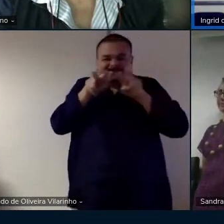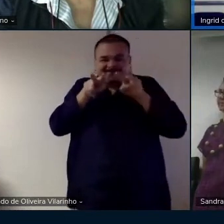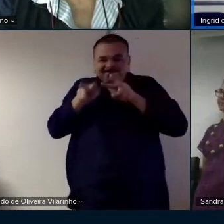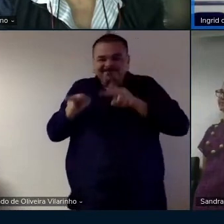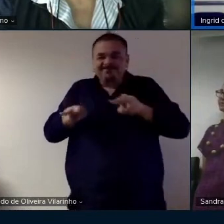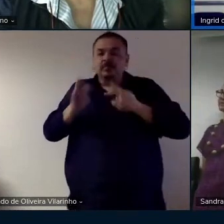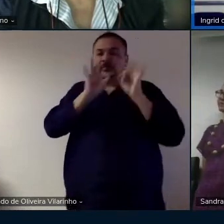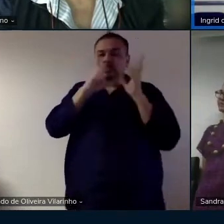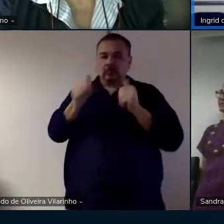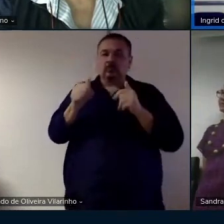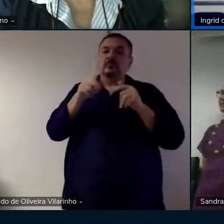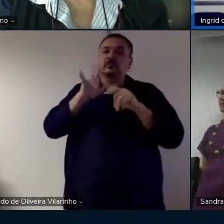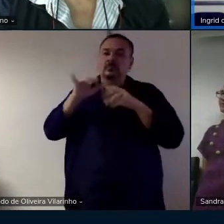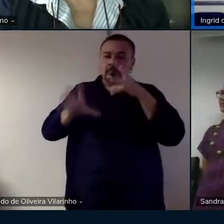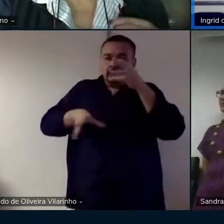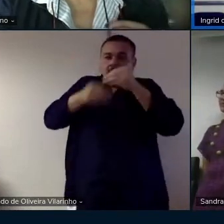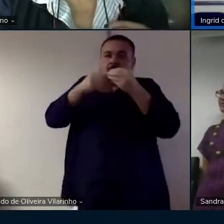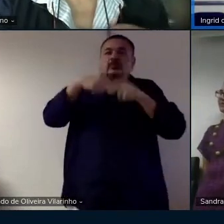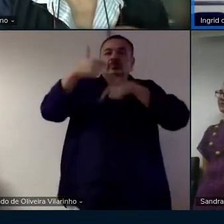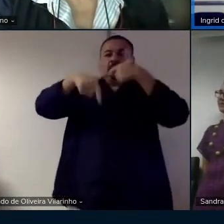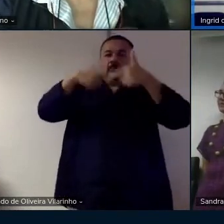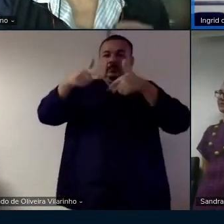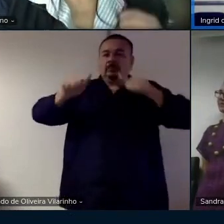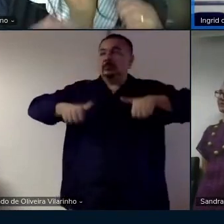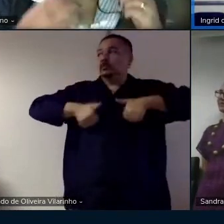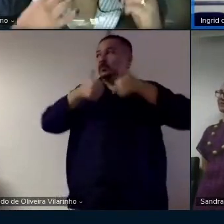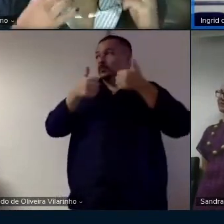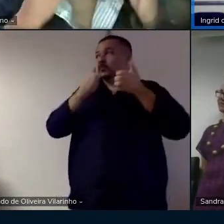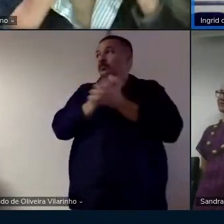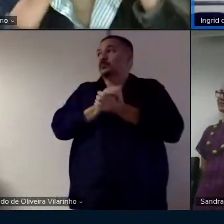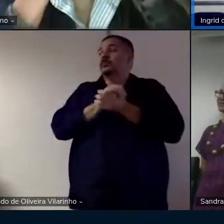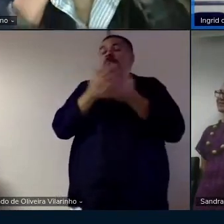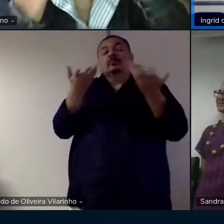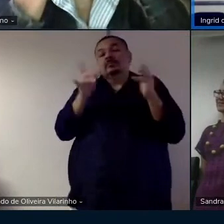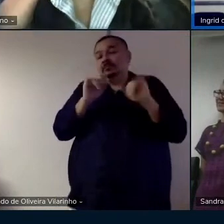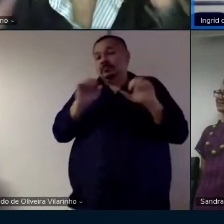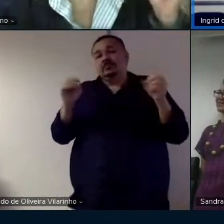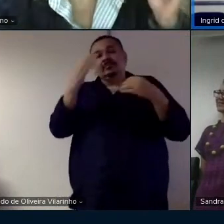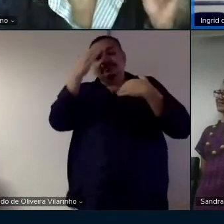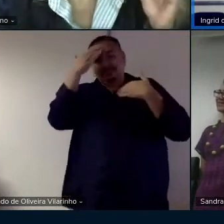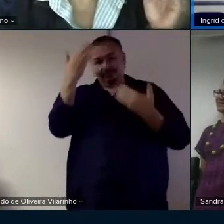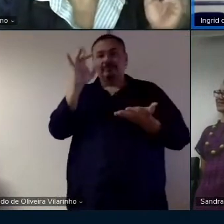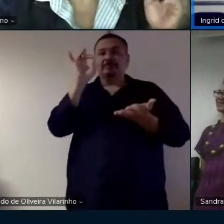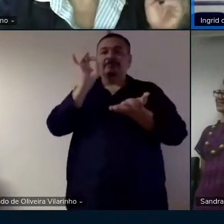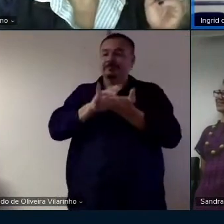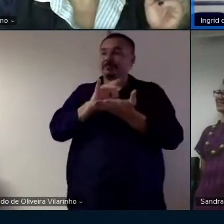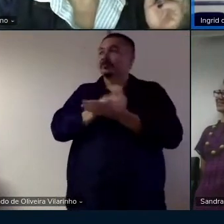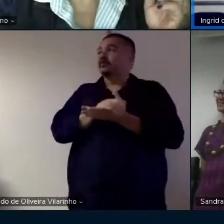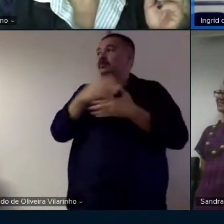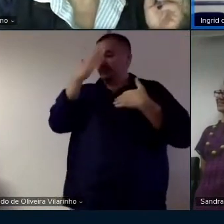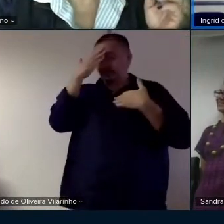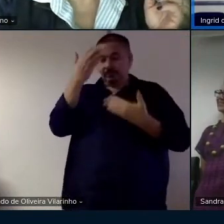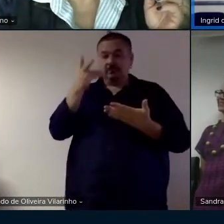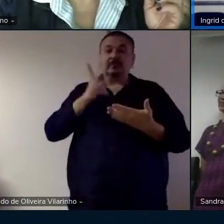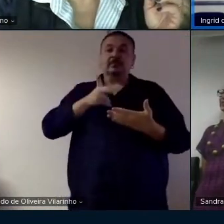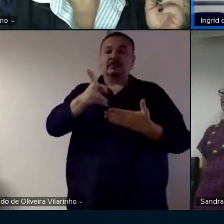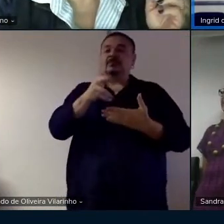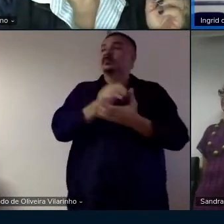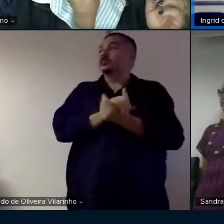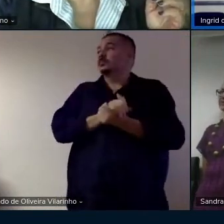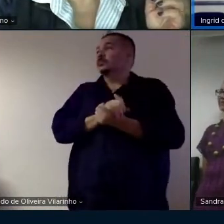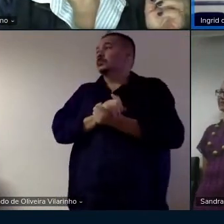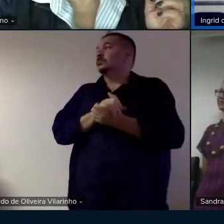tudo isso vai deixar o trabalho ainda melhor e é isso só agradecer mesmo gratidão sempre